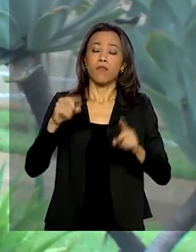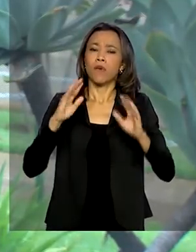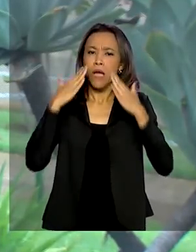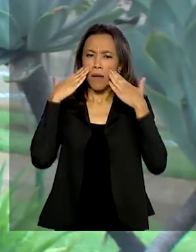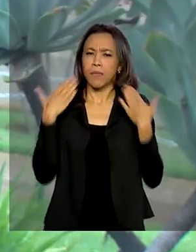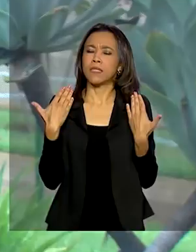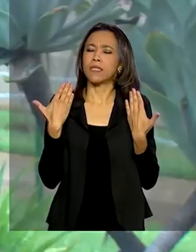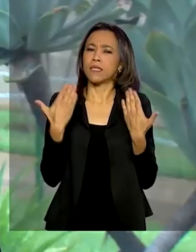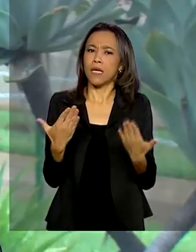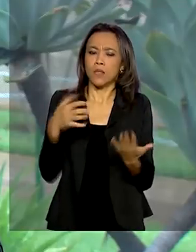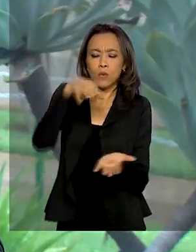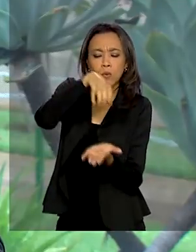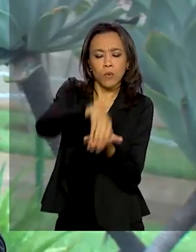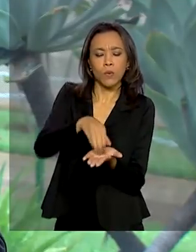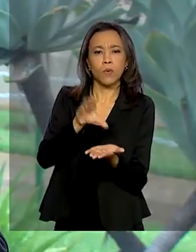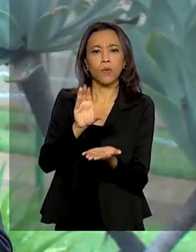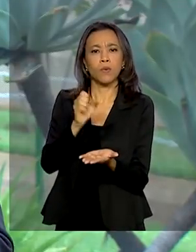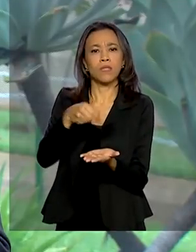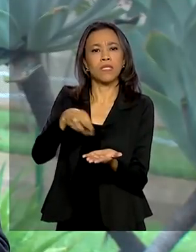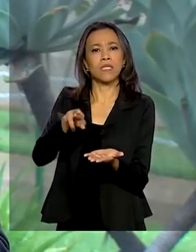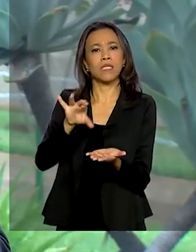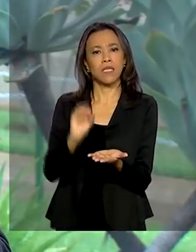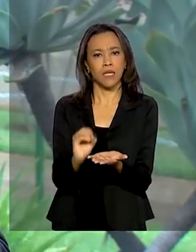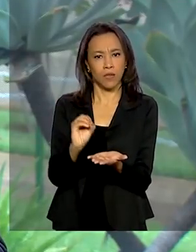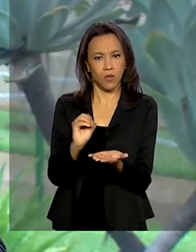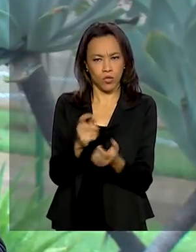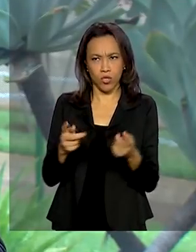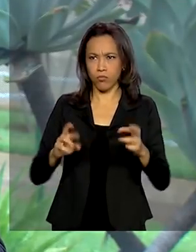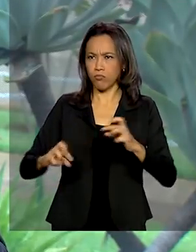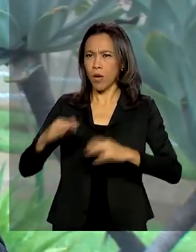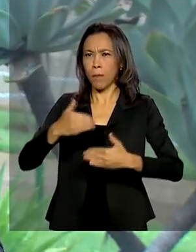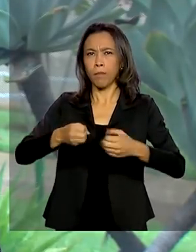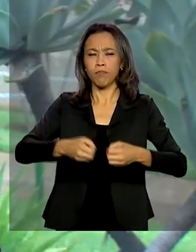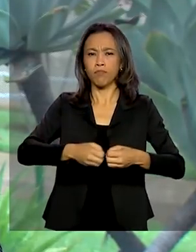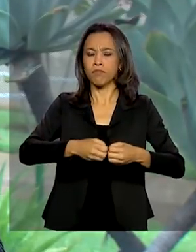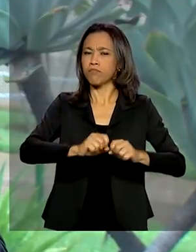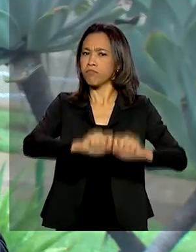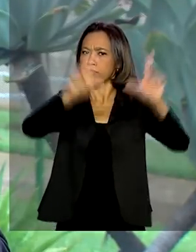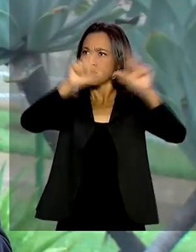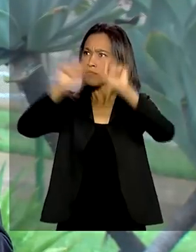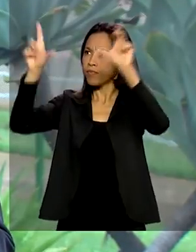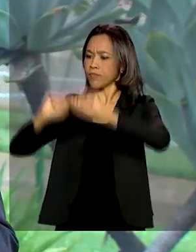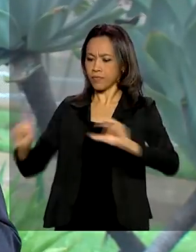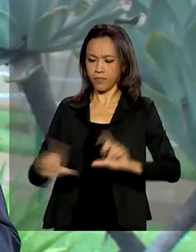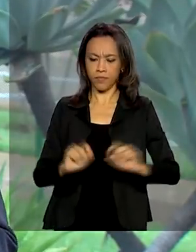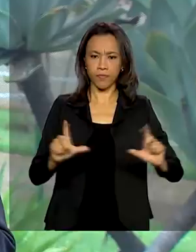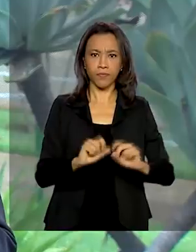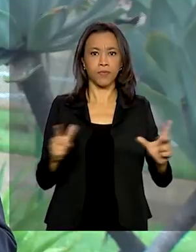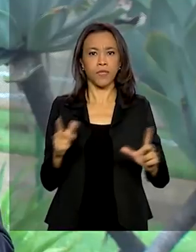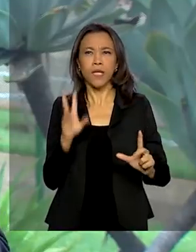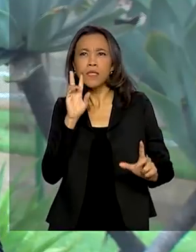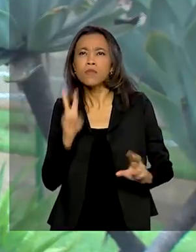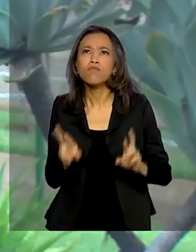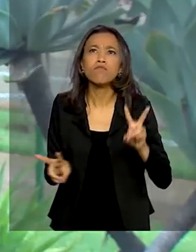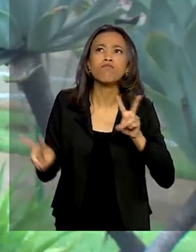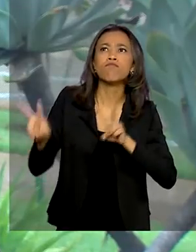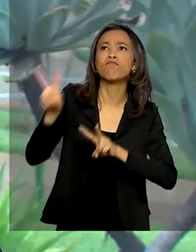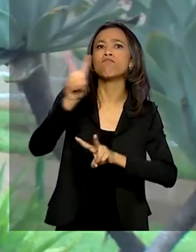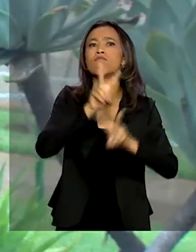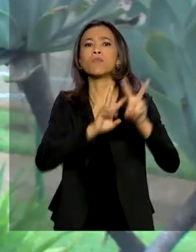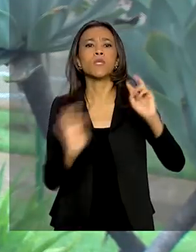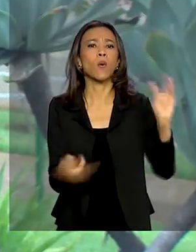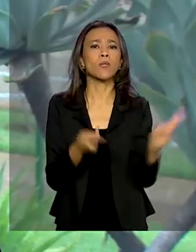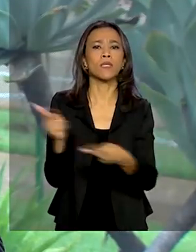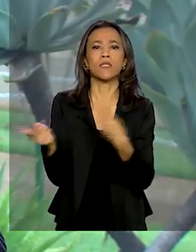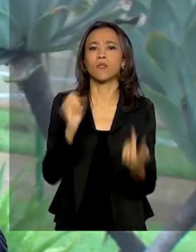de combate, o centro de operações da Covid-19. Este centro aí que está acompanhando e monitorando todas